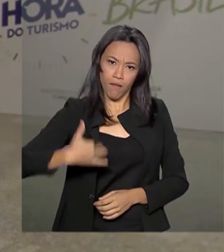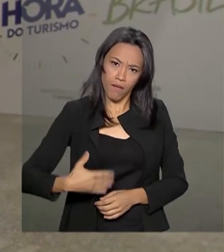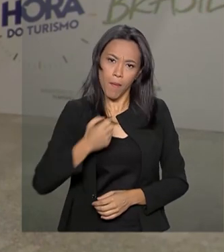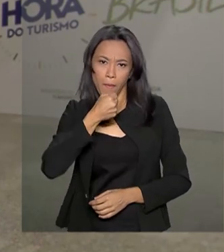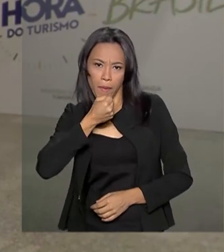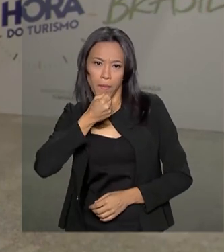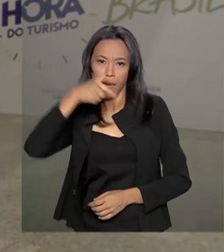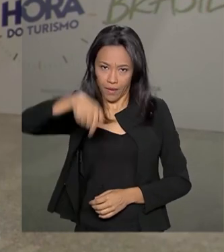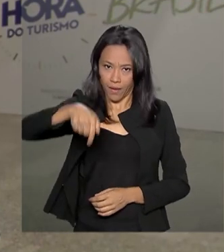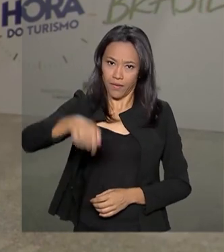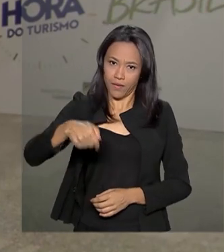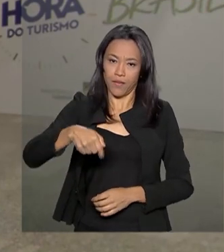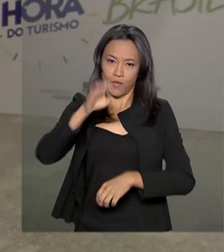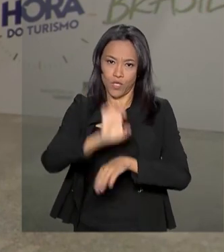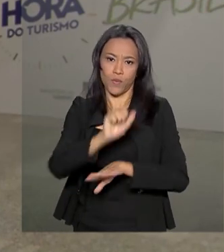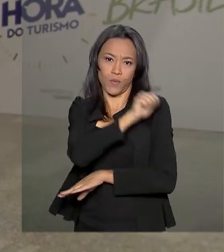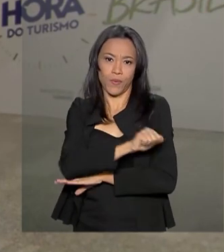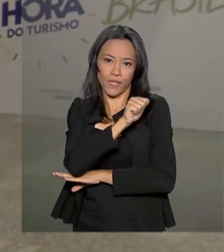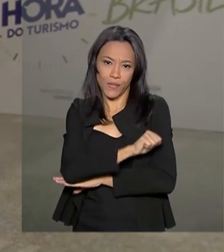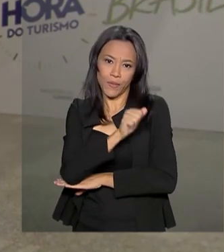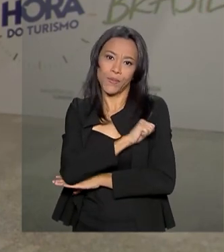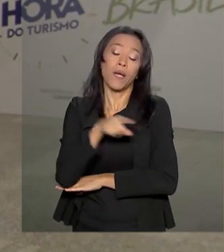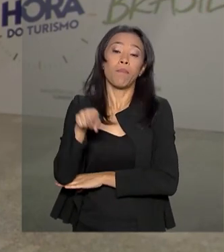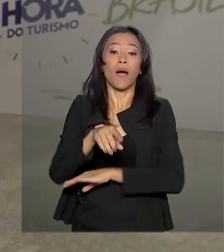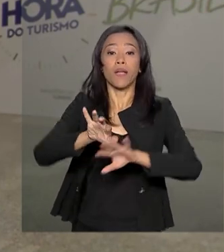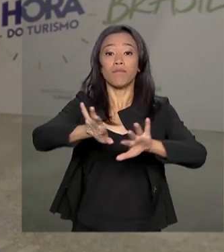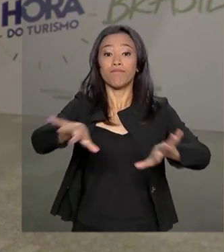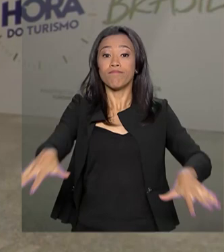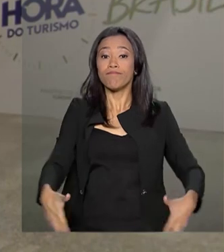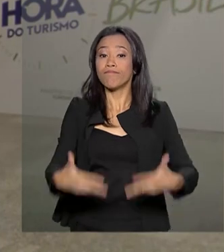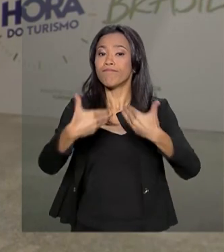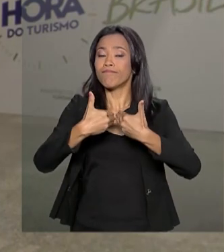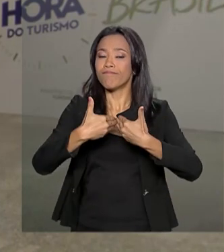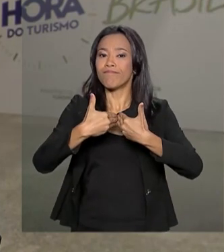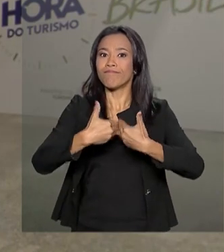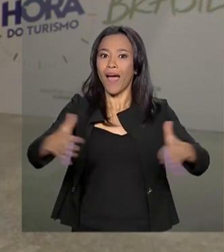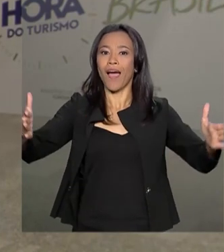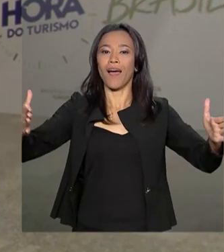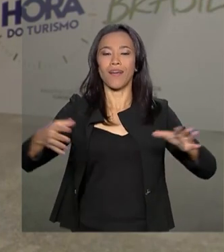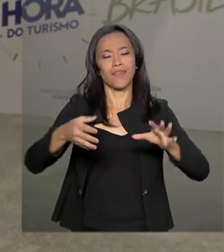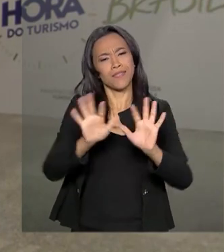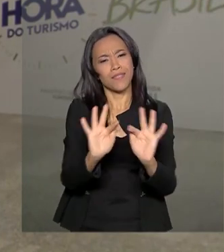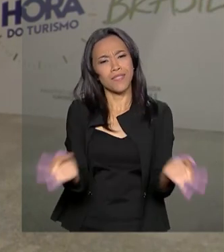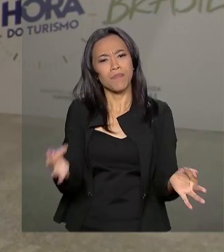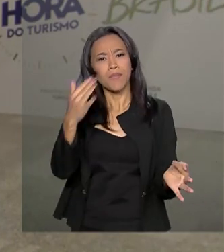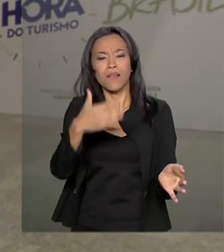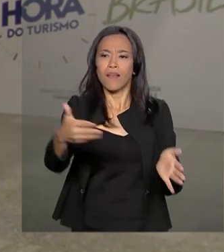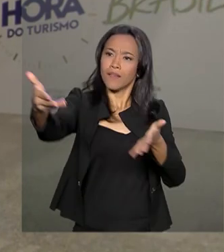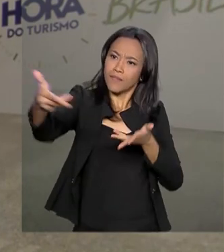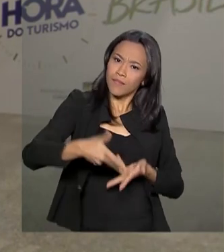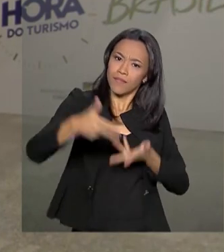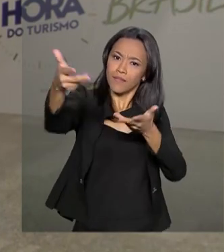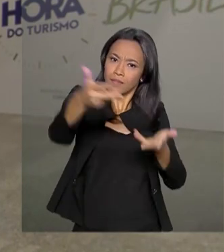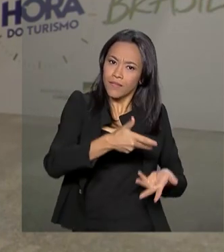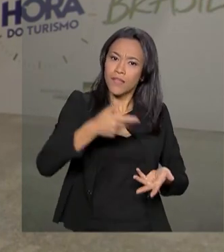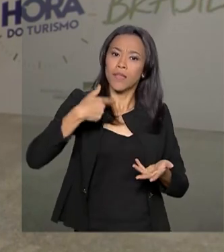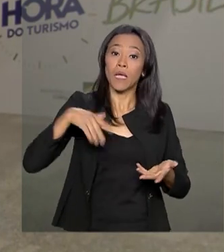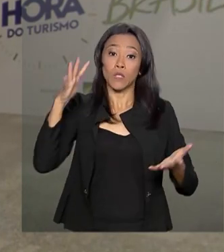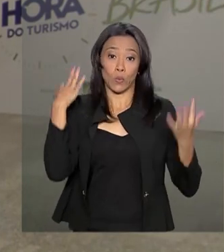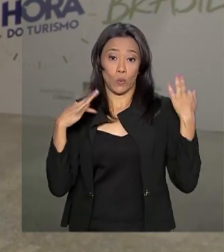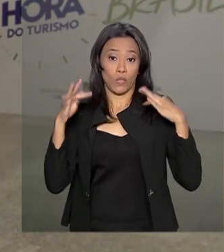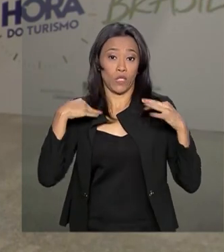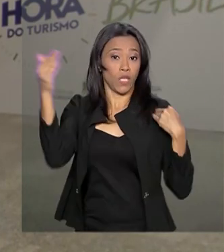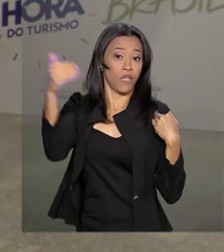Tom Jobim, aqui no Rio de Janeiro, para fazer uma cerimônia simples, que vai ser recepcionar turistas que vêm dos Estados Unidos. Essa